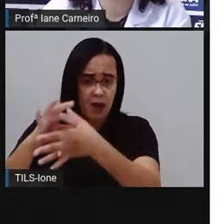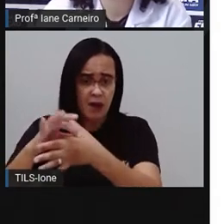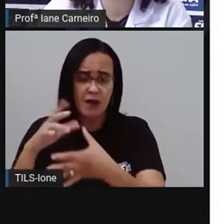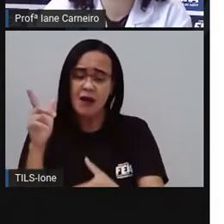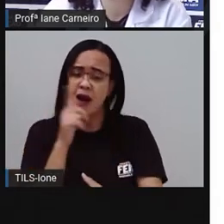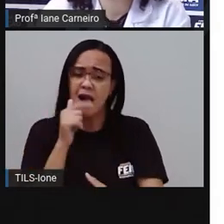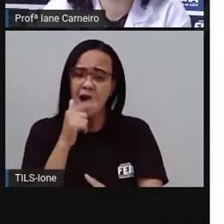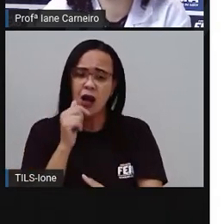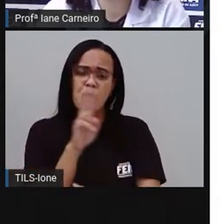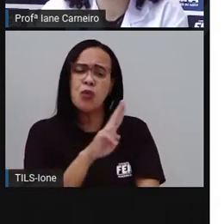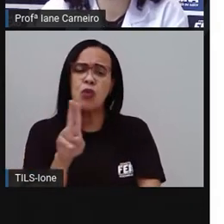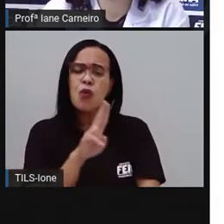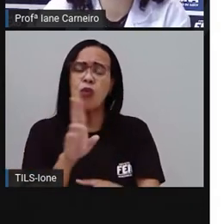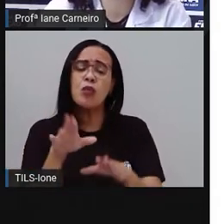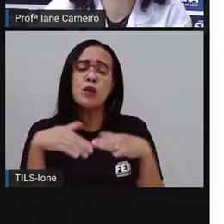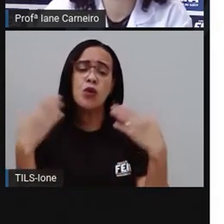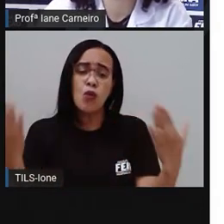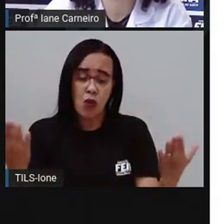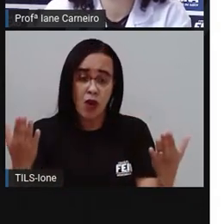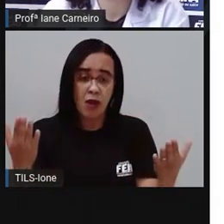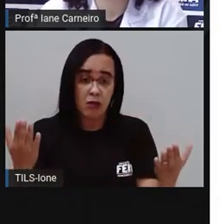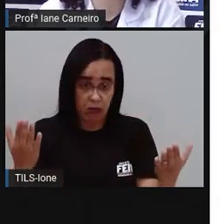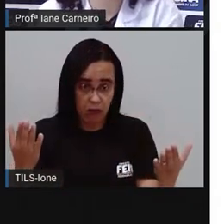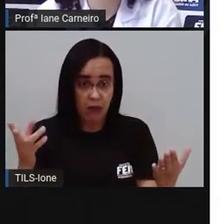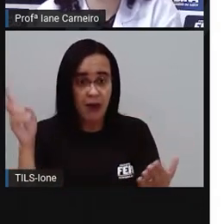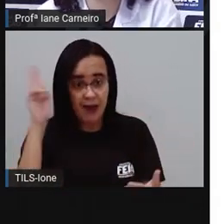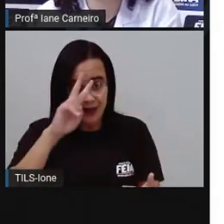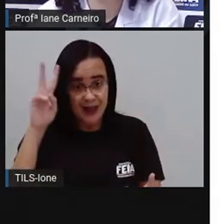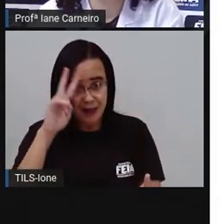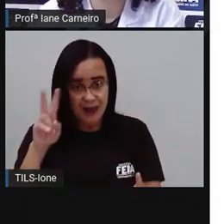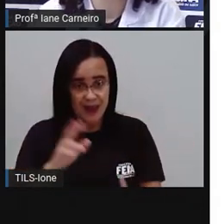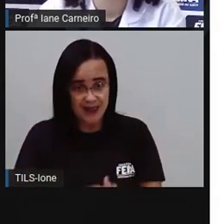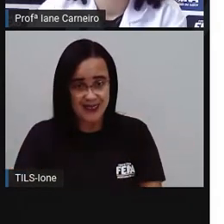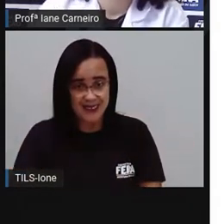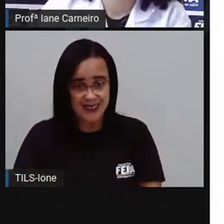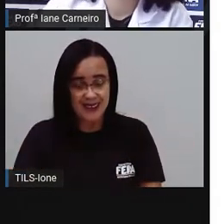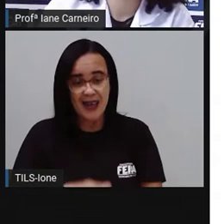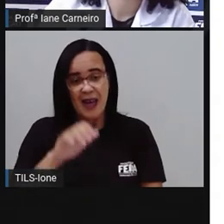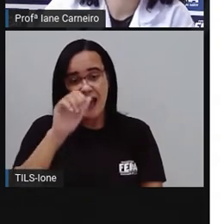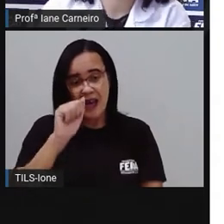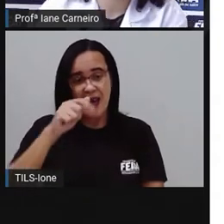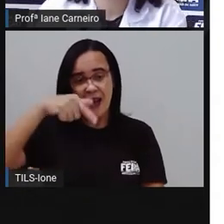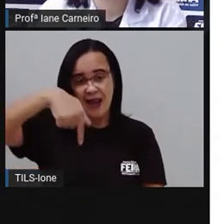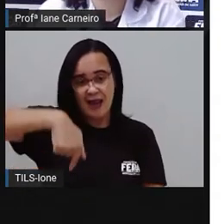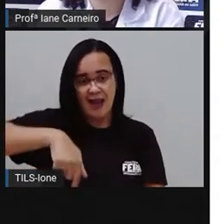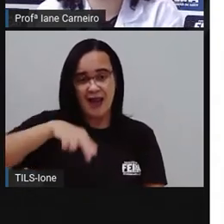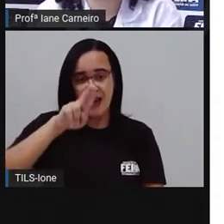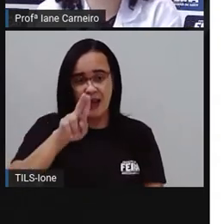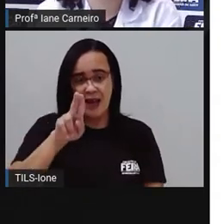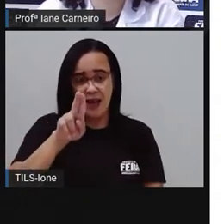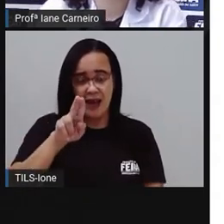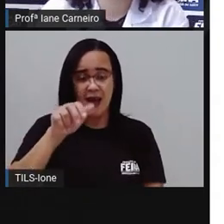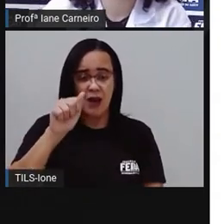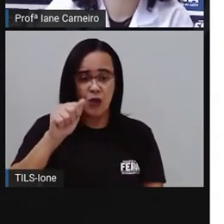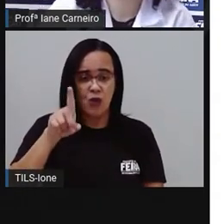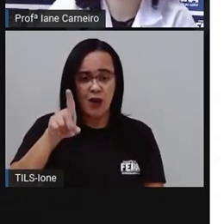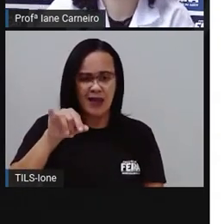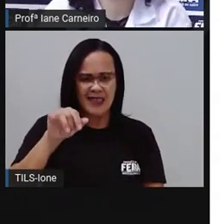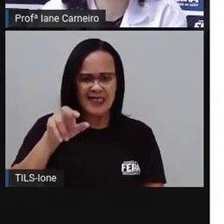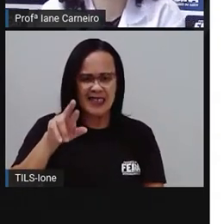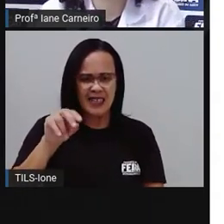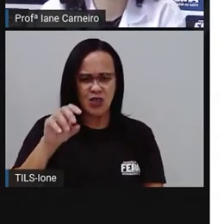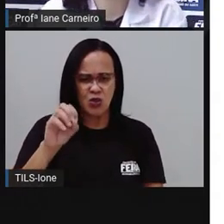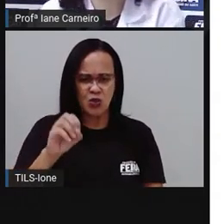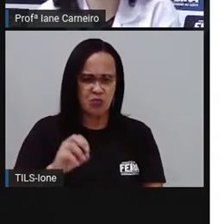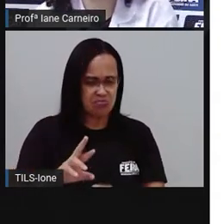Ele falou que o homem que entrega a água deveria se chamar aguadeiro. não entregador de água. Porque ele acha que